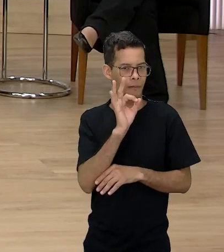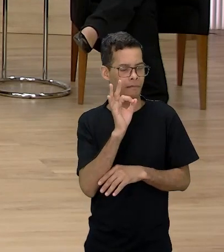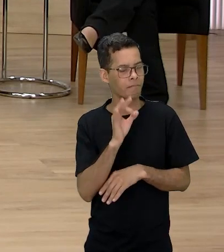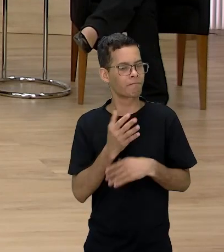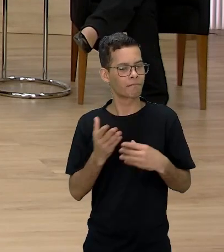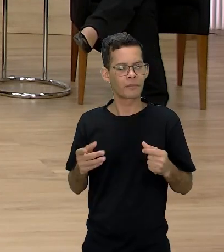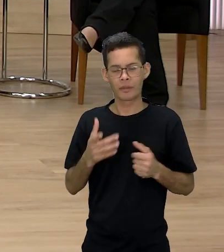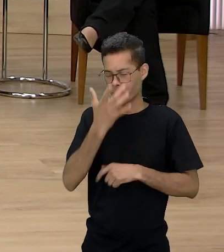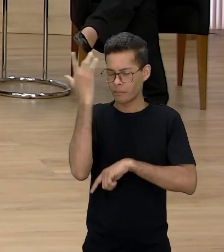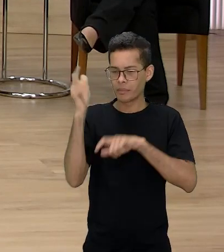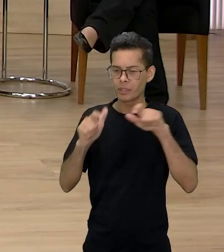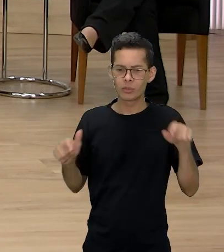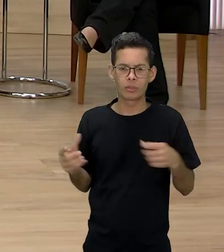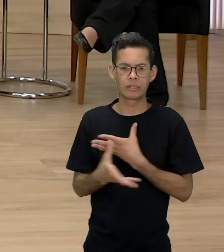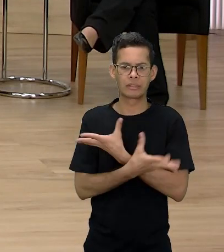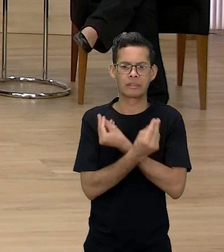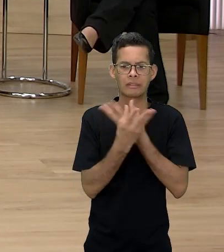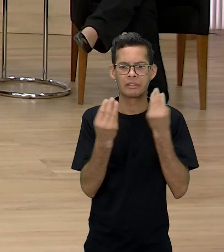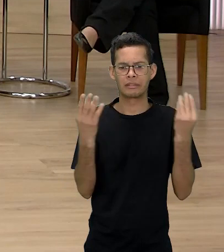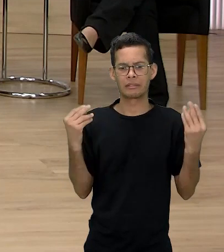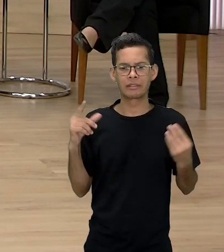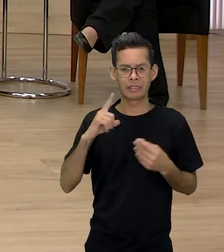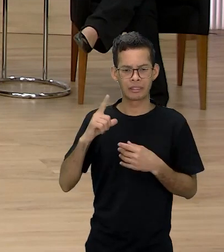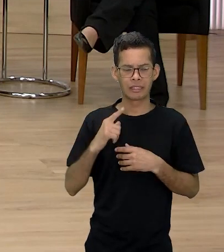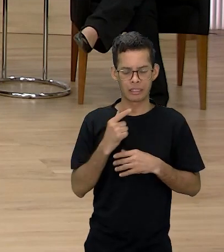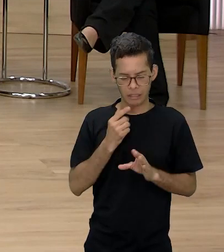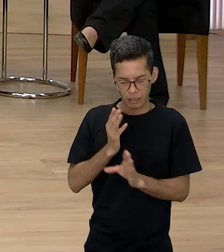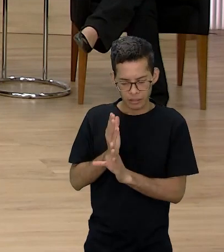pessoas estão se descobrindo.